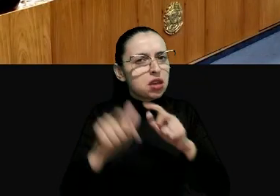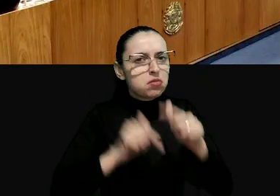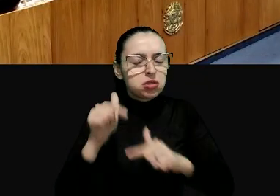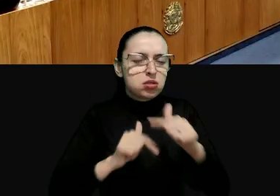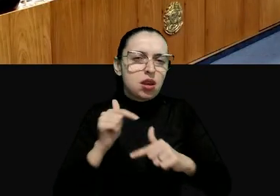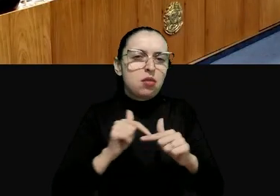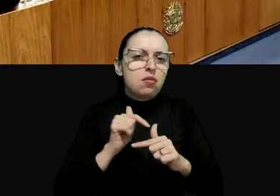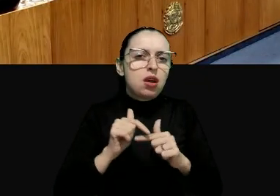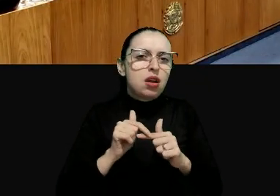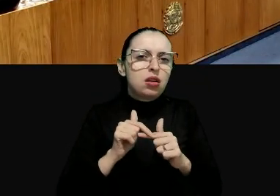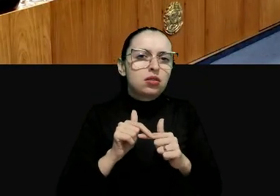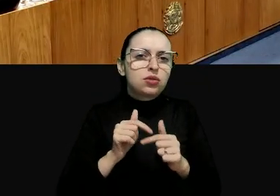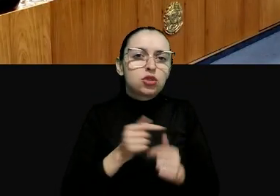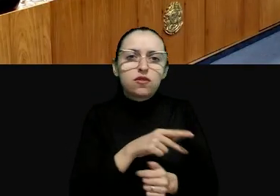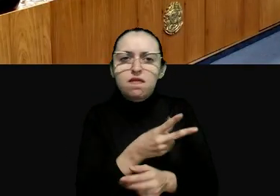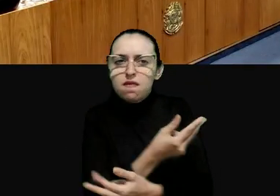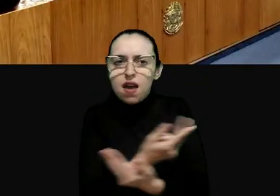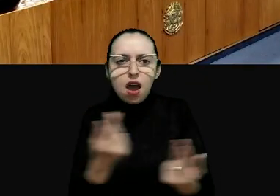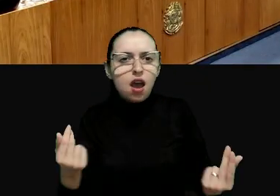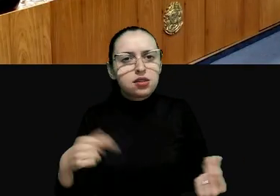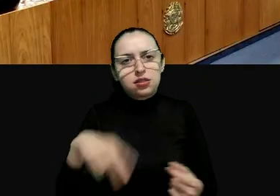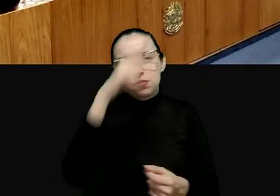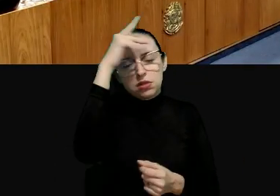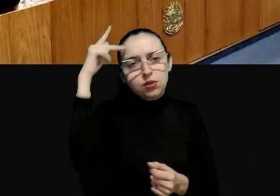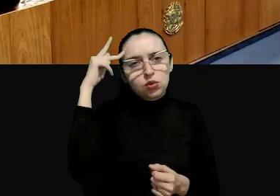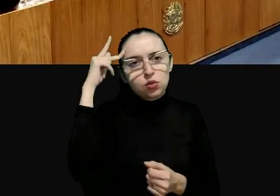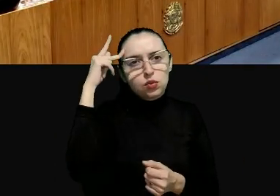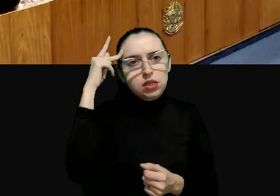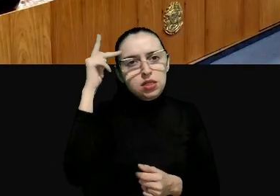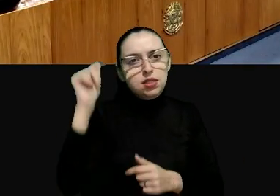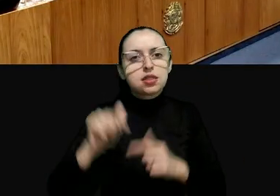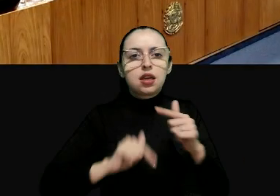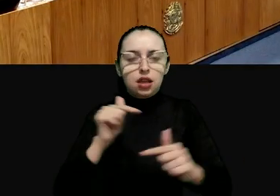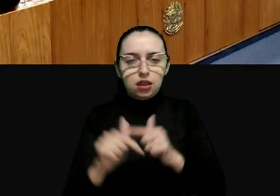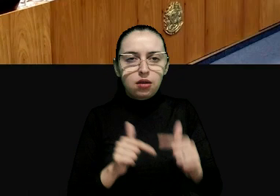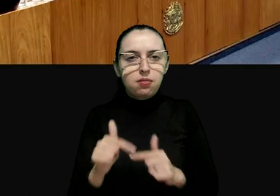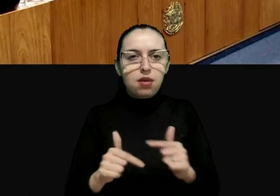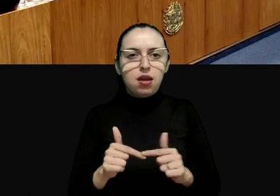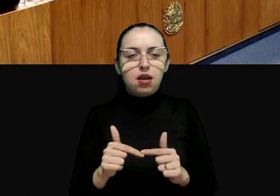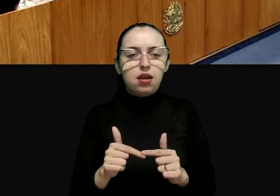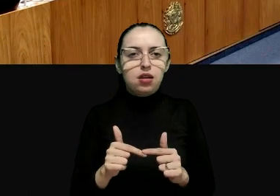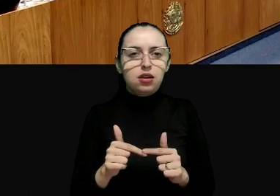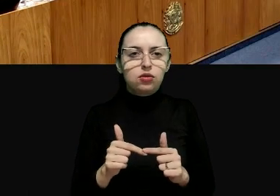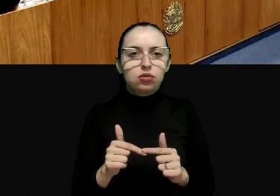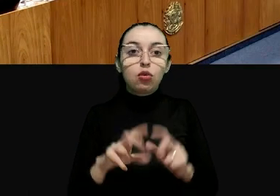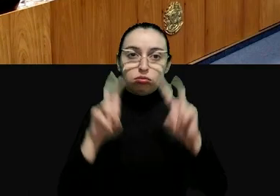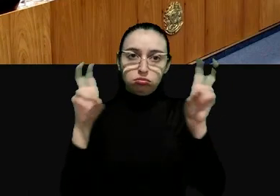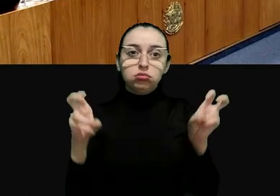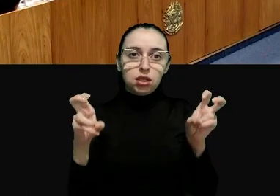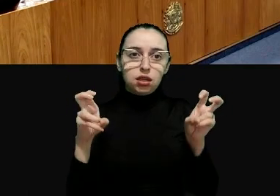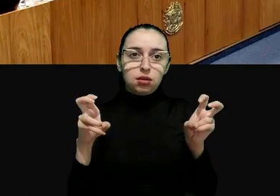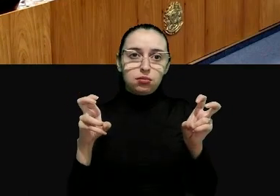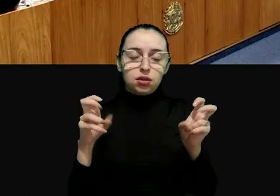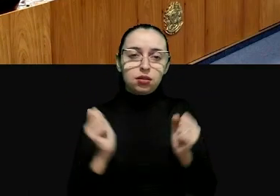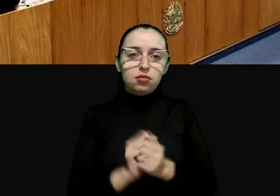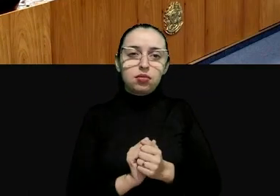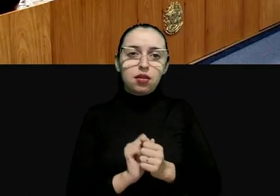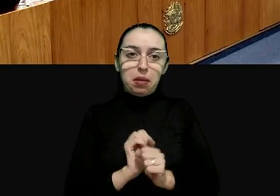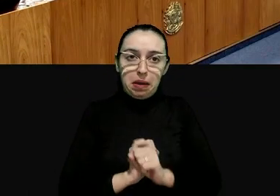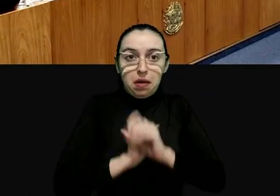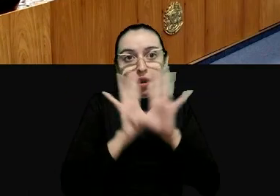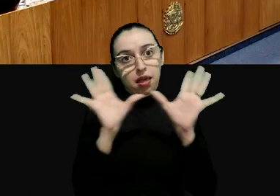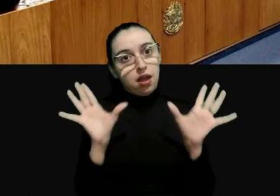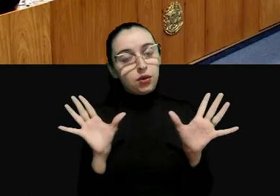agora já é um grupo de quase 700 pessoas que trabalham no tema então claro